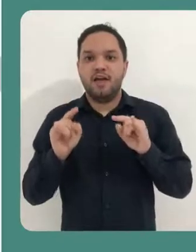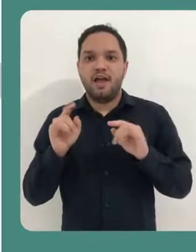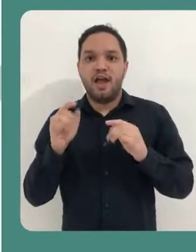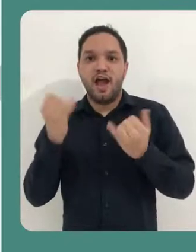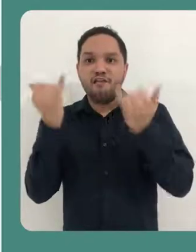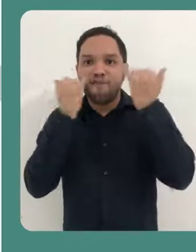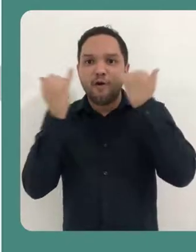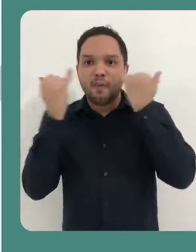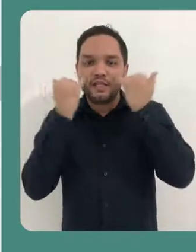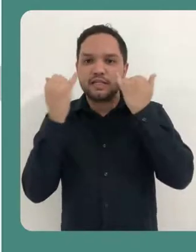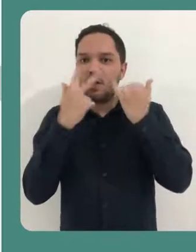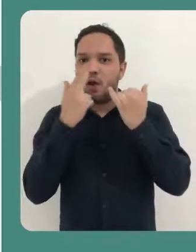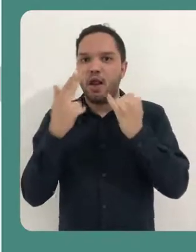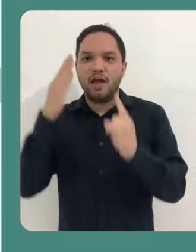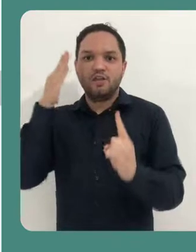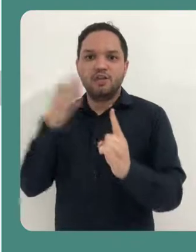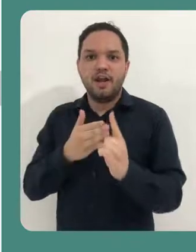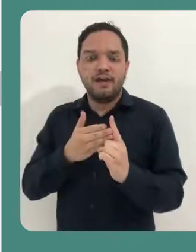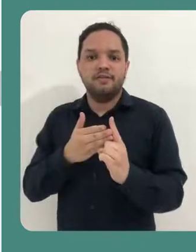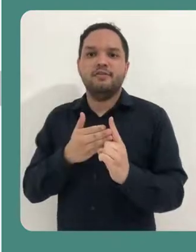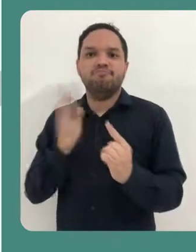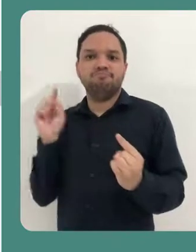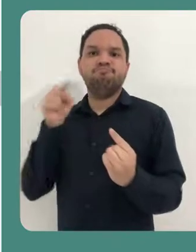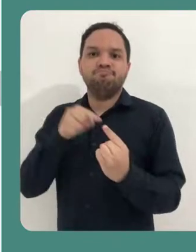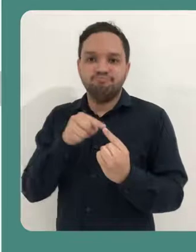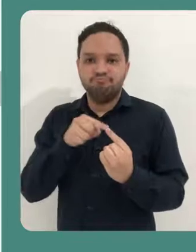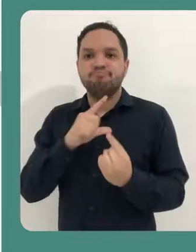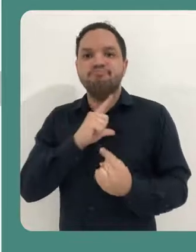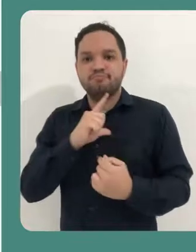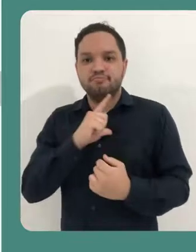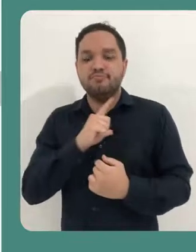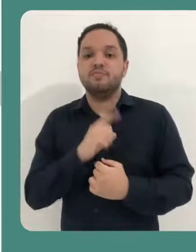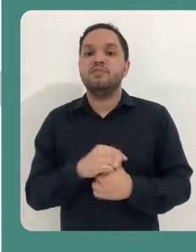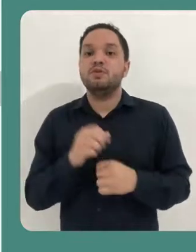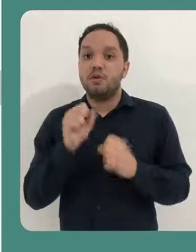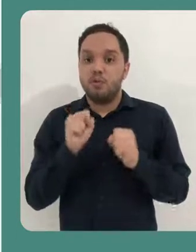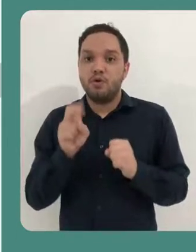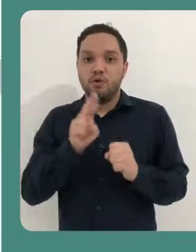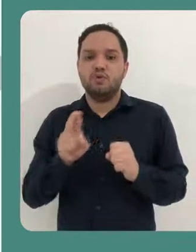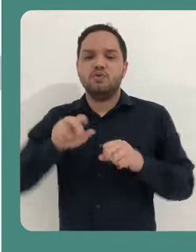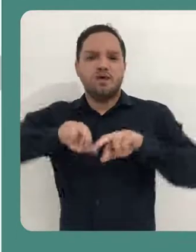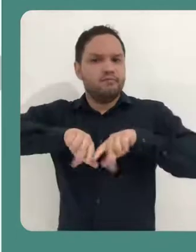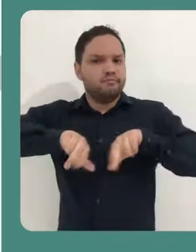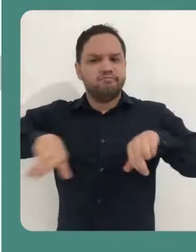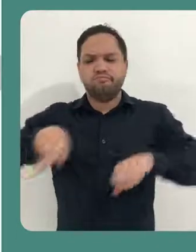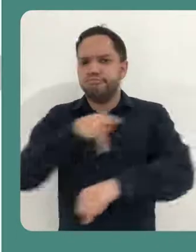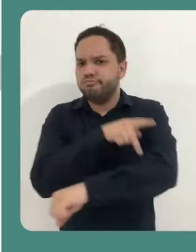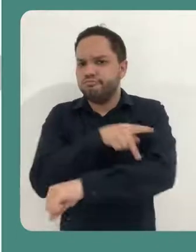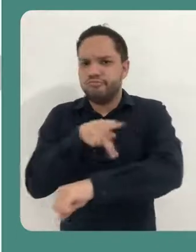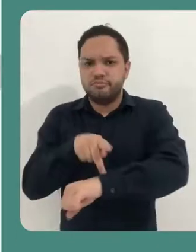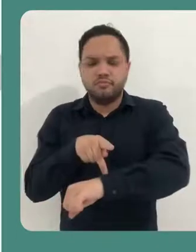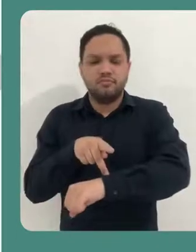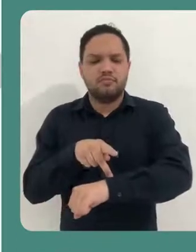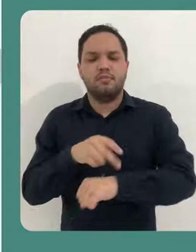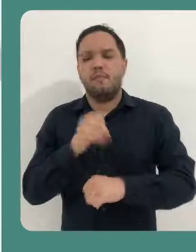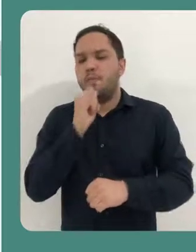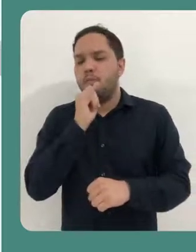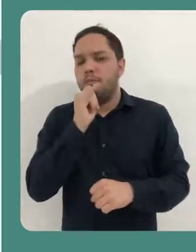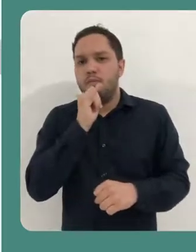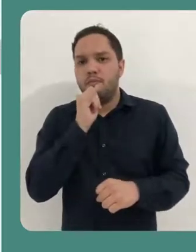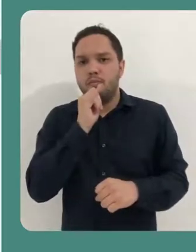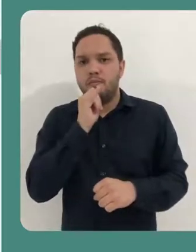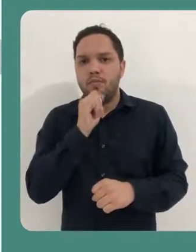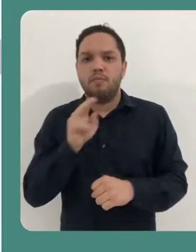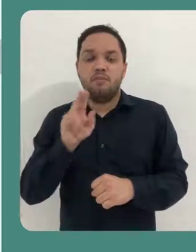atrativo e a informação ela é direta, ela é objetiva. Você pode utilizar o infográfico para diversos fins